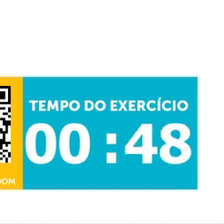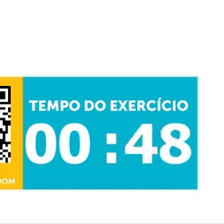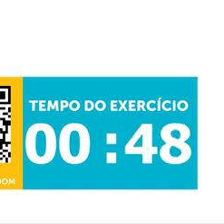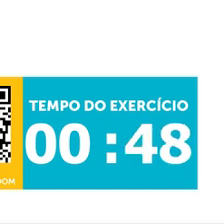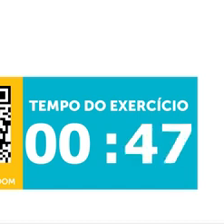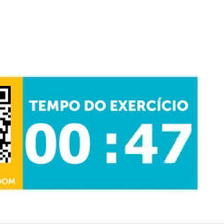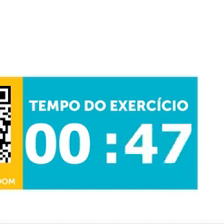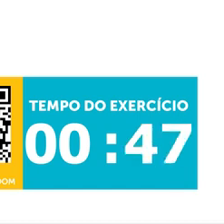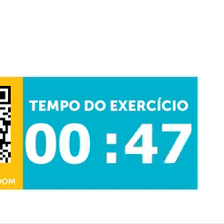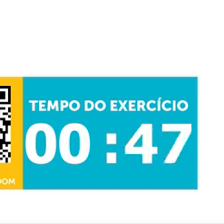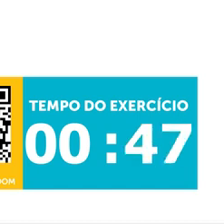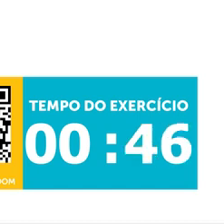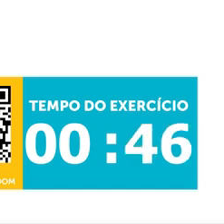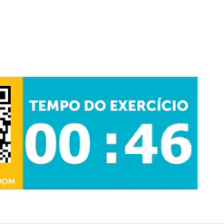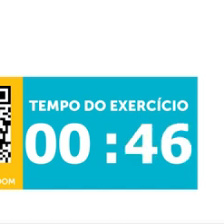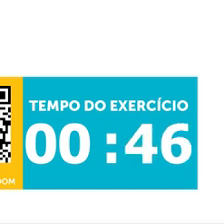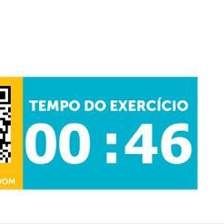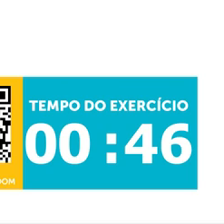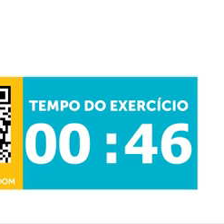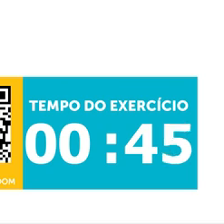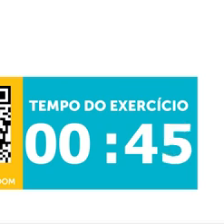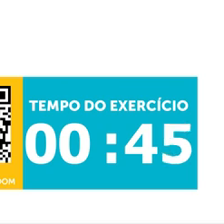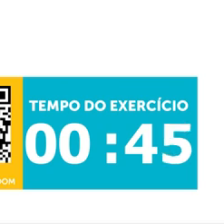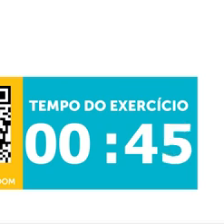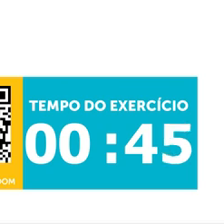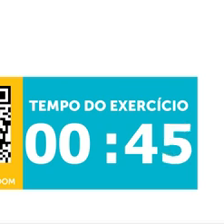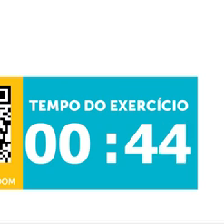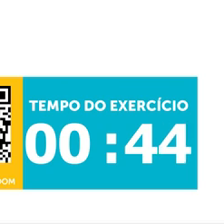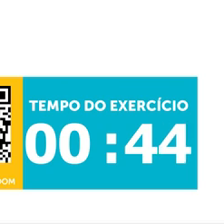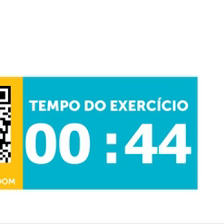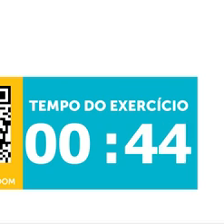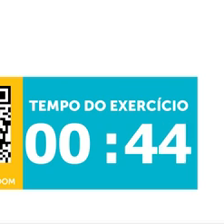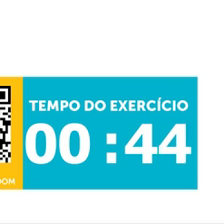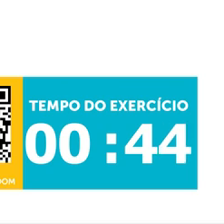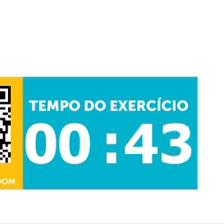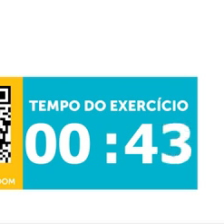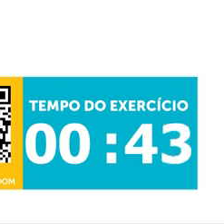Tchau. Tchau. Tchau,